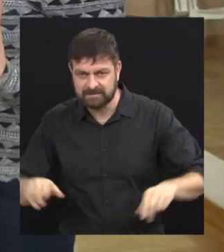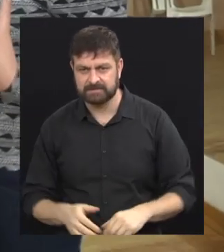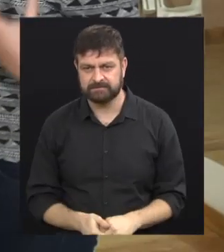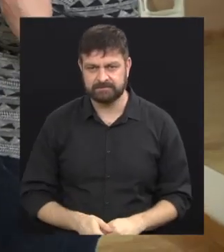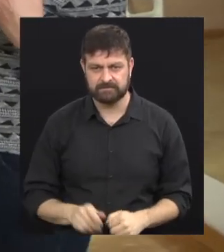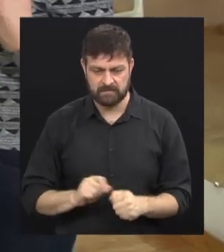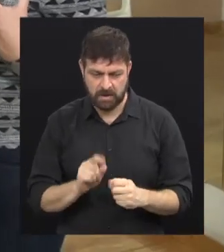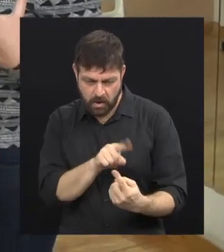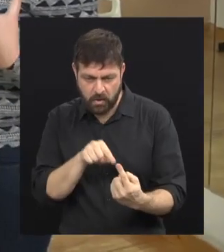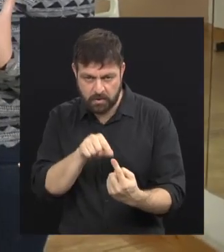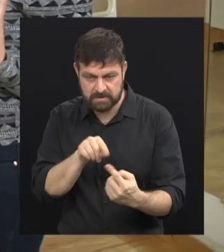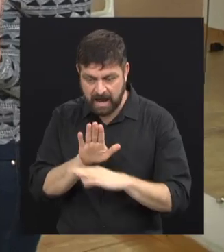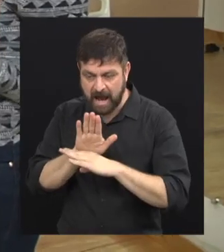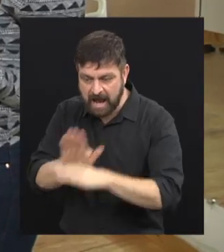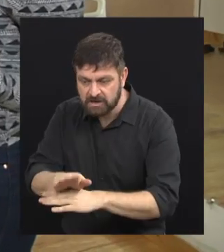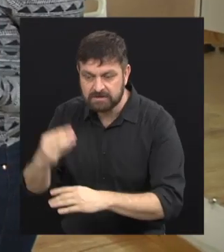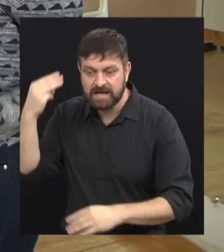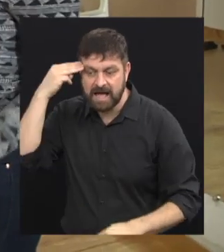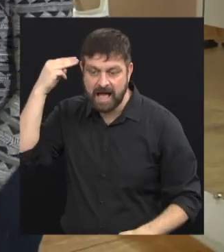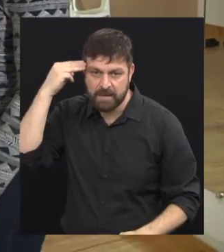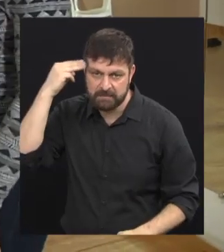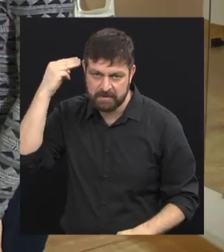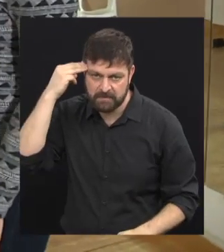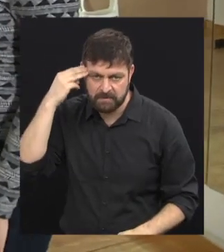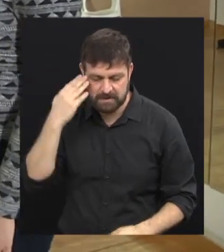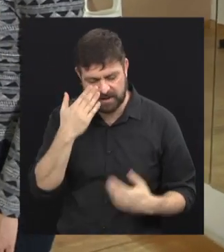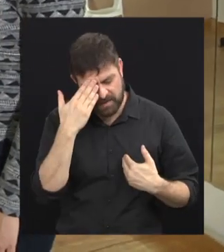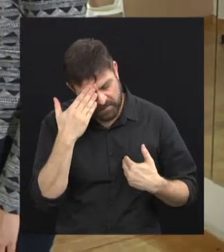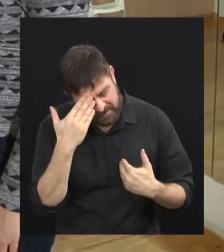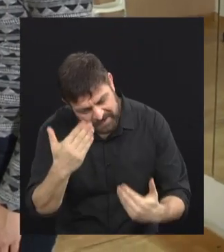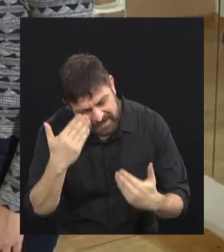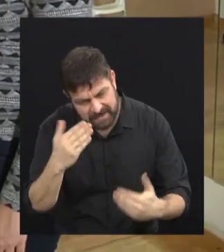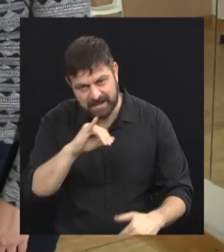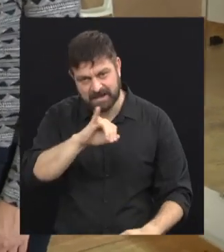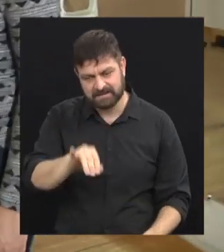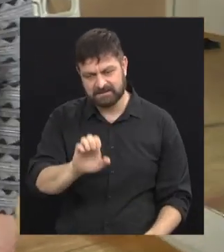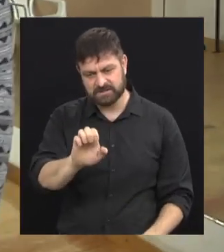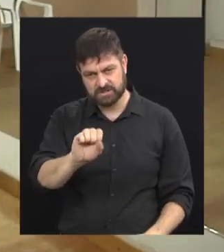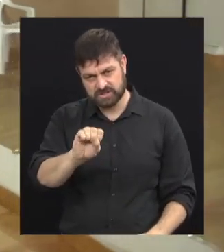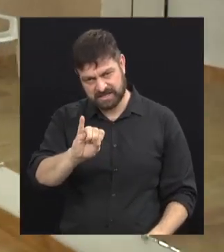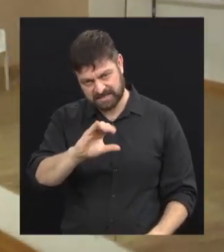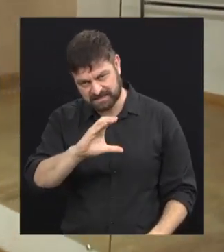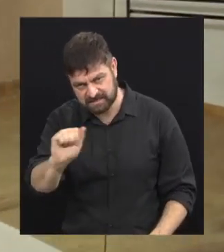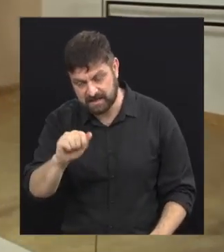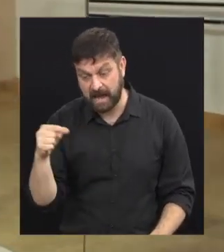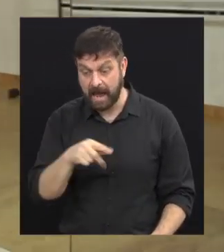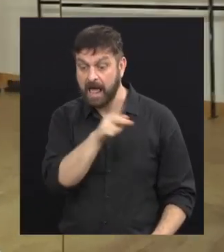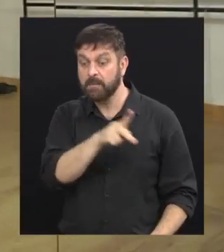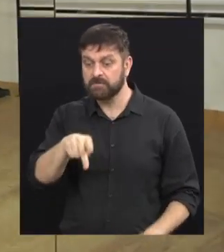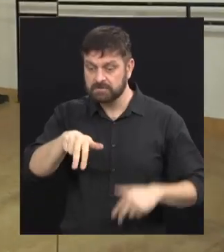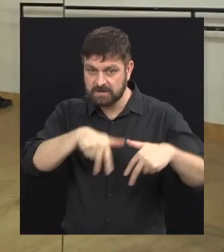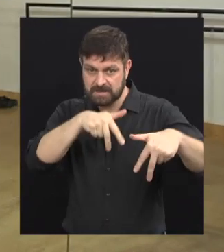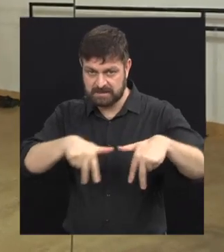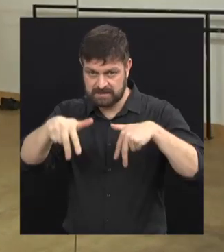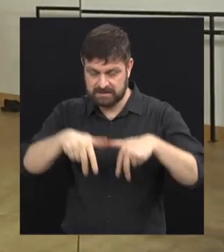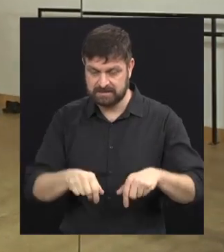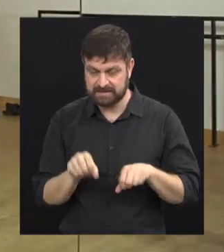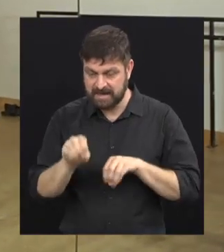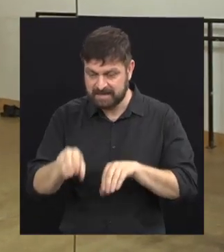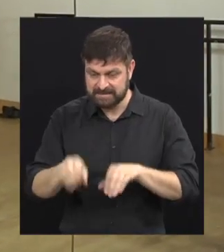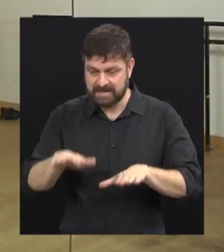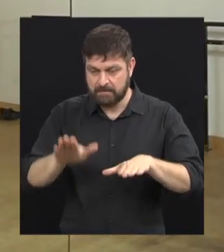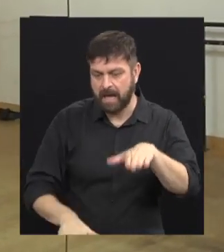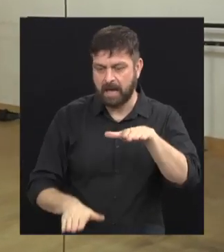ajudando com a memória das crianças, né? Obrigada, viu, Jéssica? De nada. A gente conversou com a Jéssica, que é a professora de dança e que dá aula de